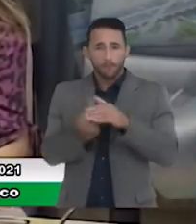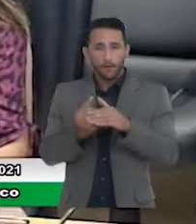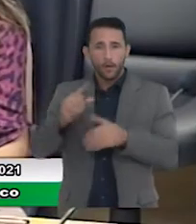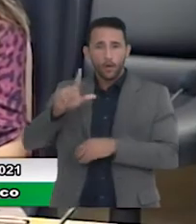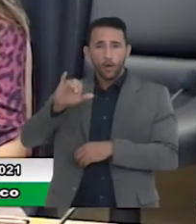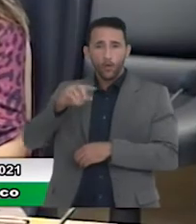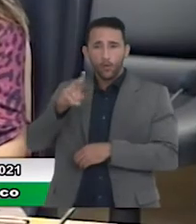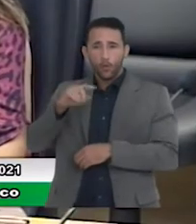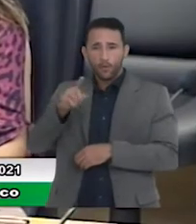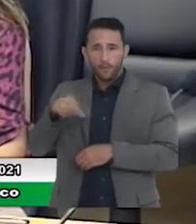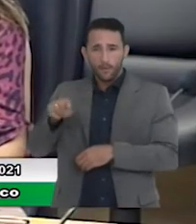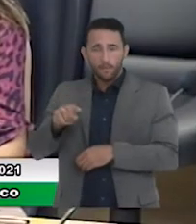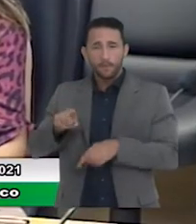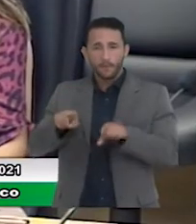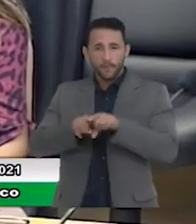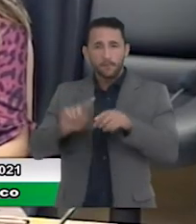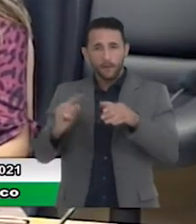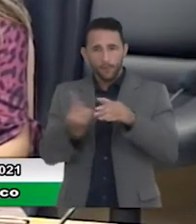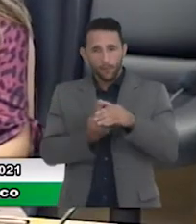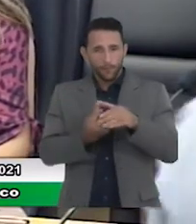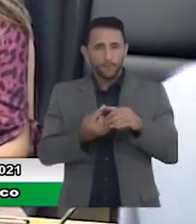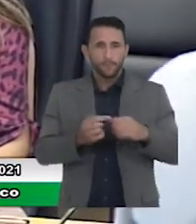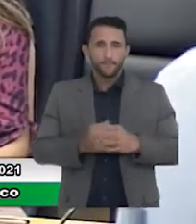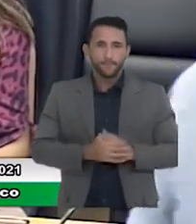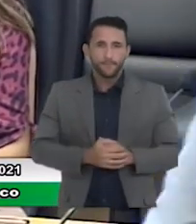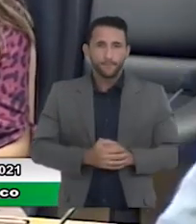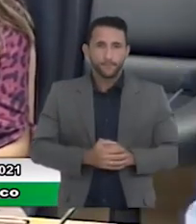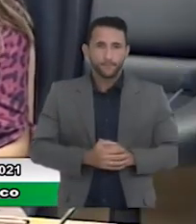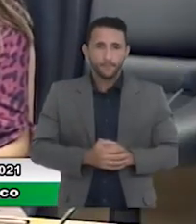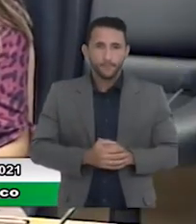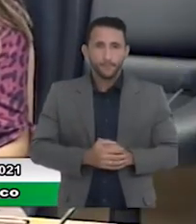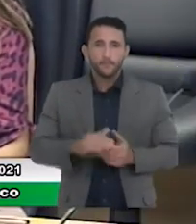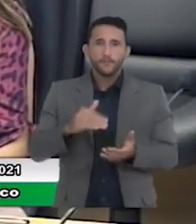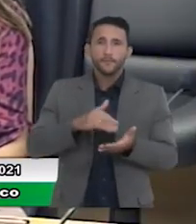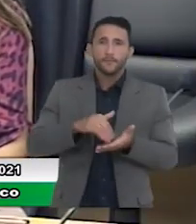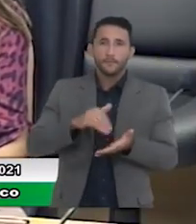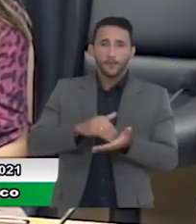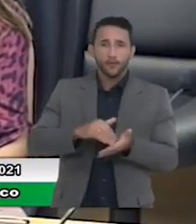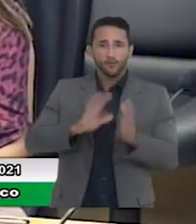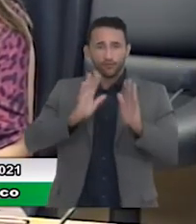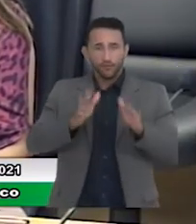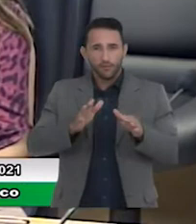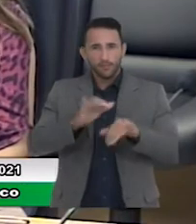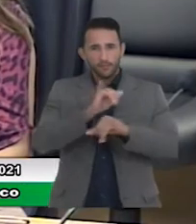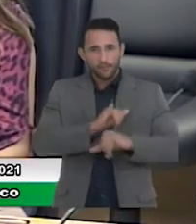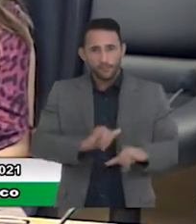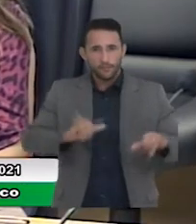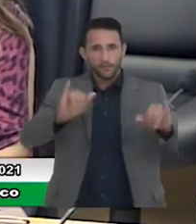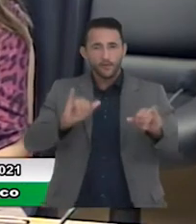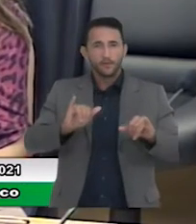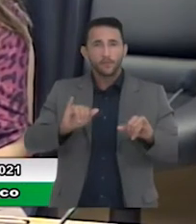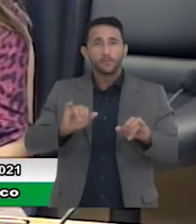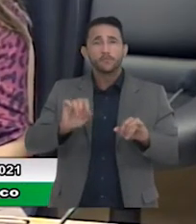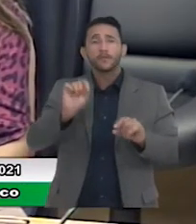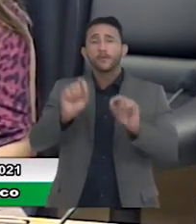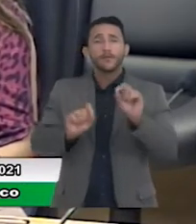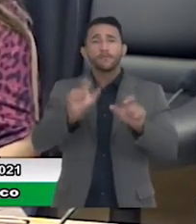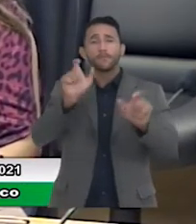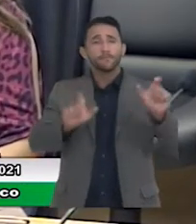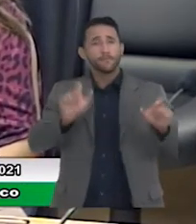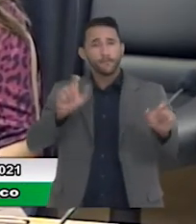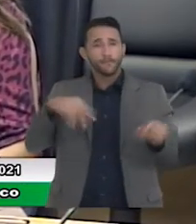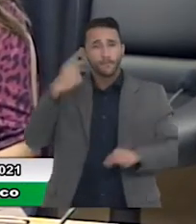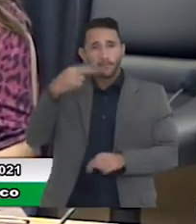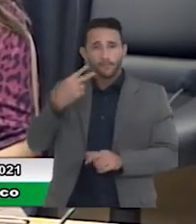de Oliveira, membro. O senhor secretário já anunciou a presença dos senhores vereadores na lista de presença.